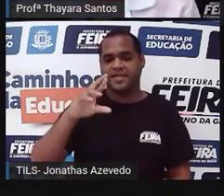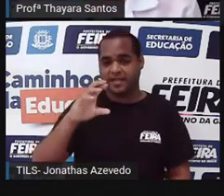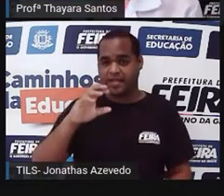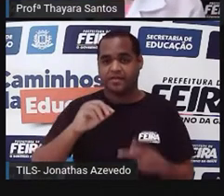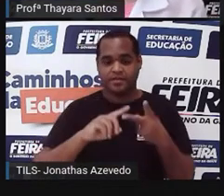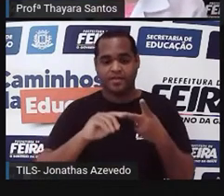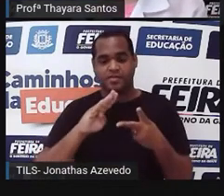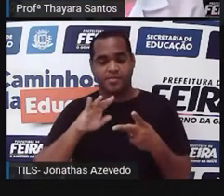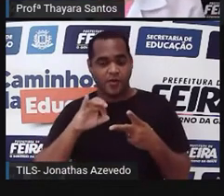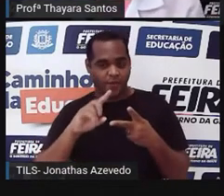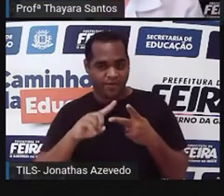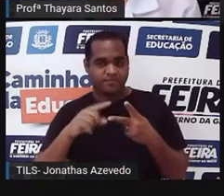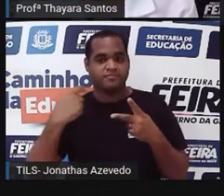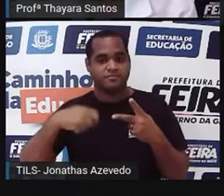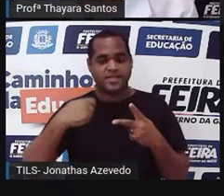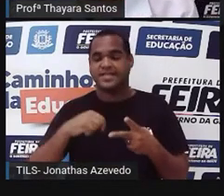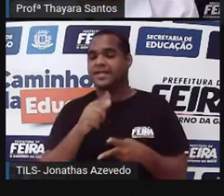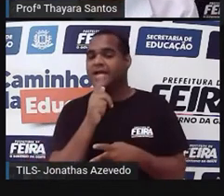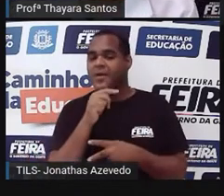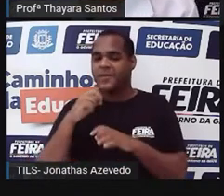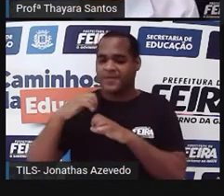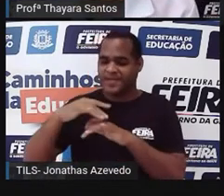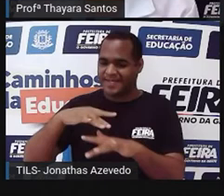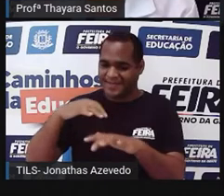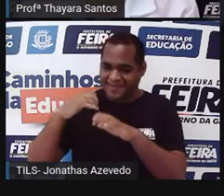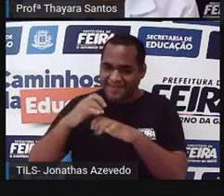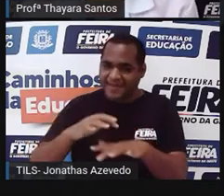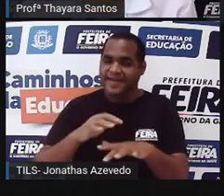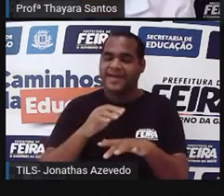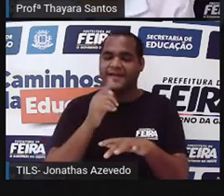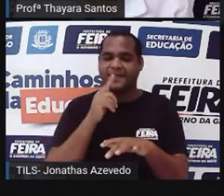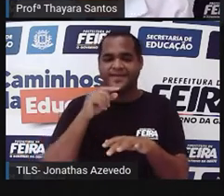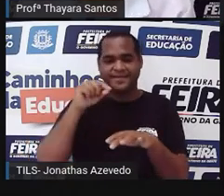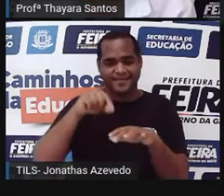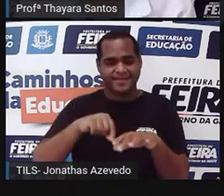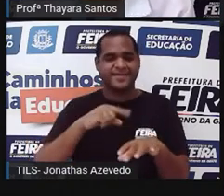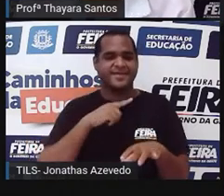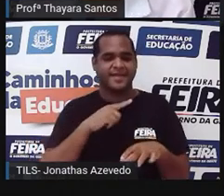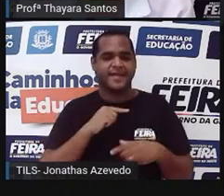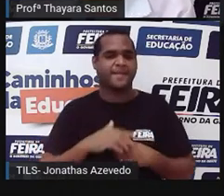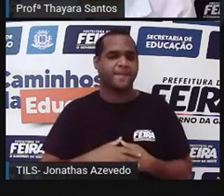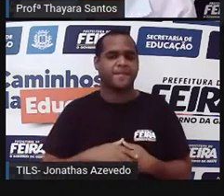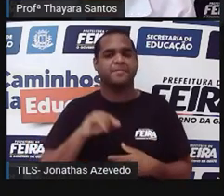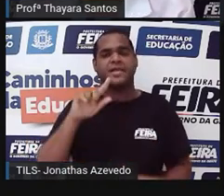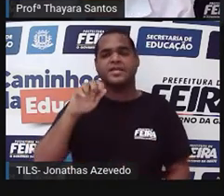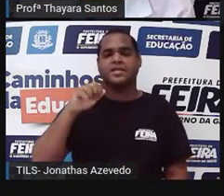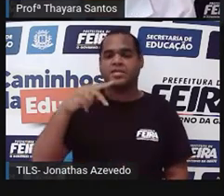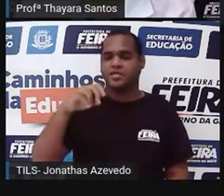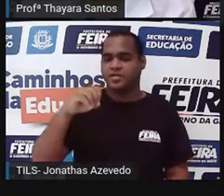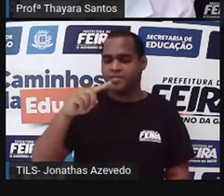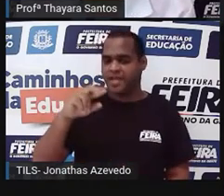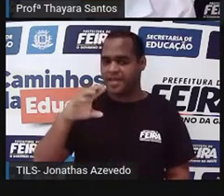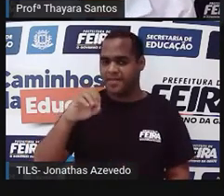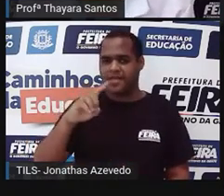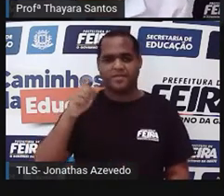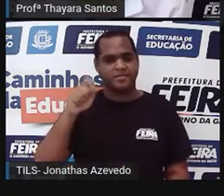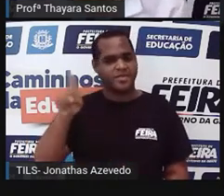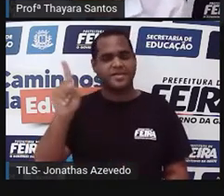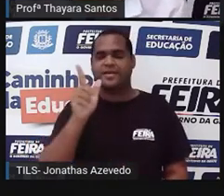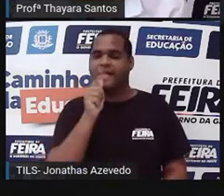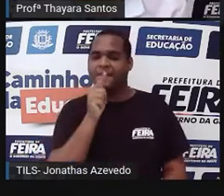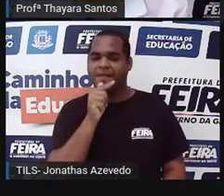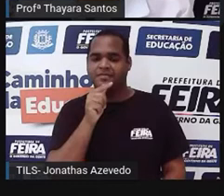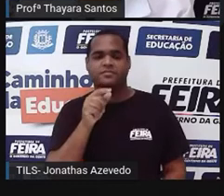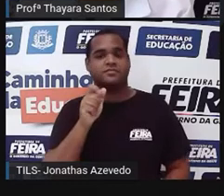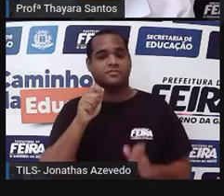precisavam da água para levar o anterozoide até a osfera. Aqui nas gimnosfermas, a gente não precisa da água. Elas